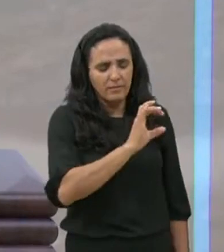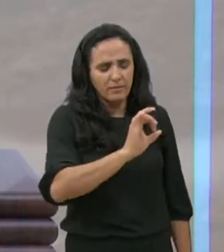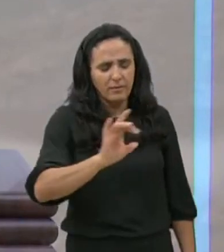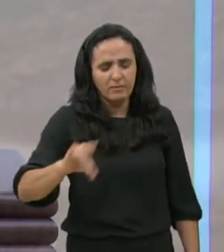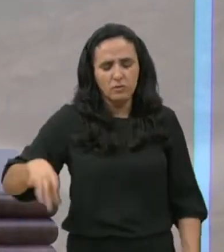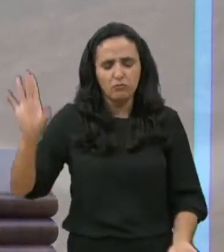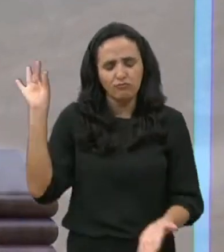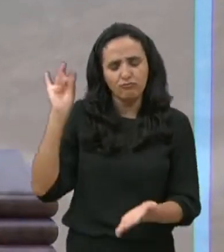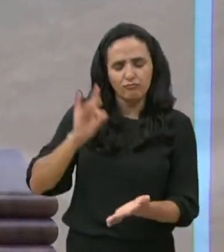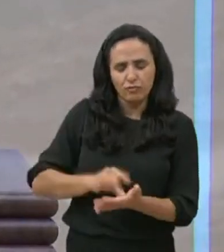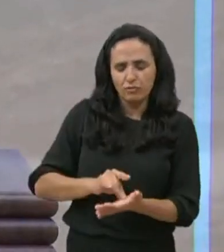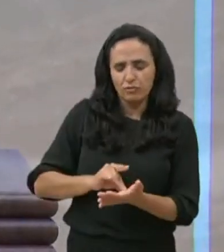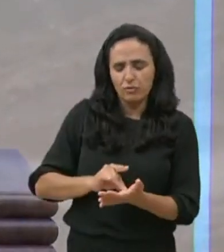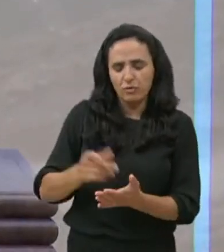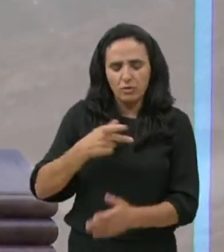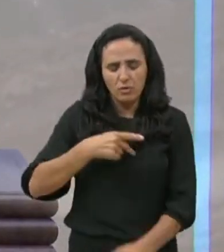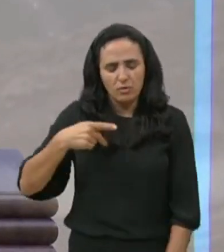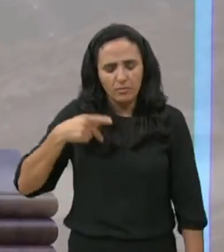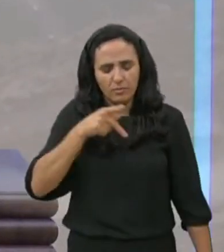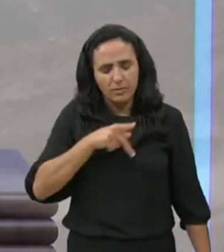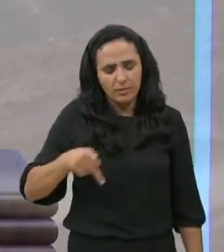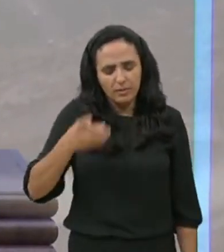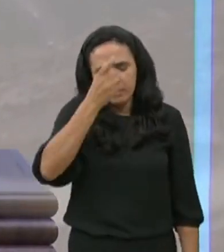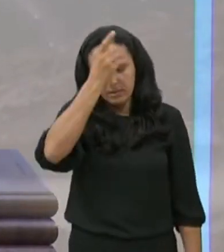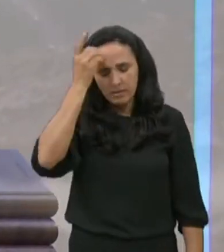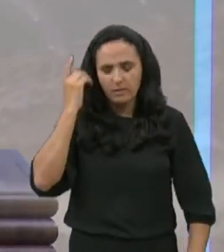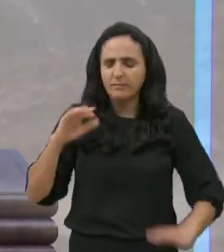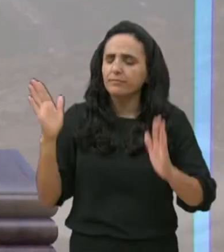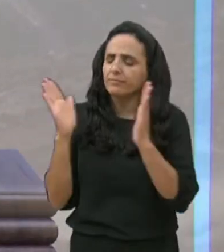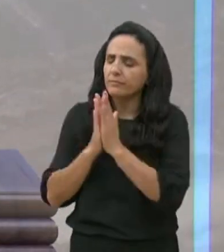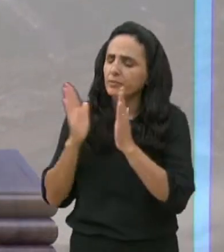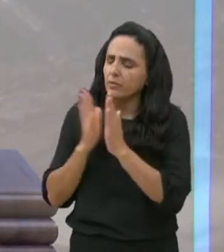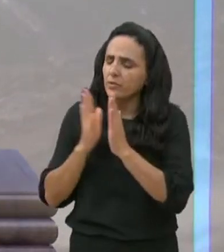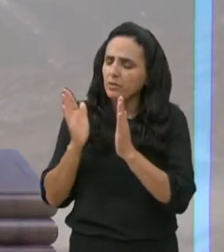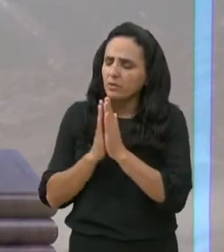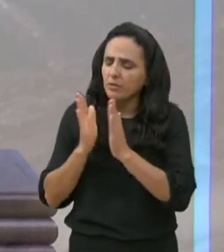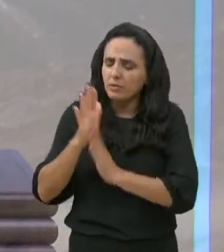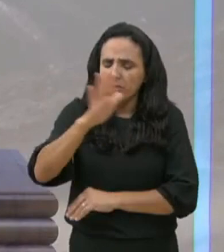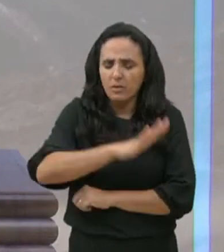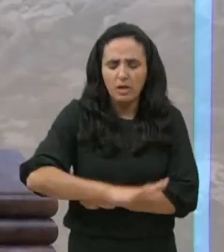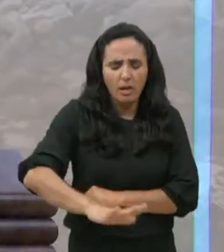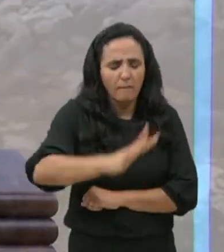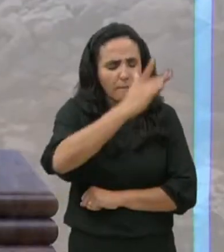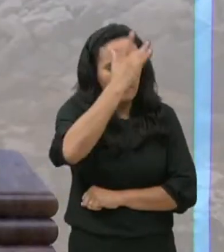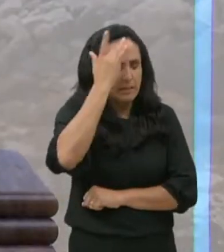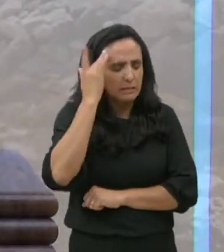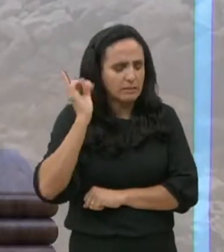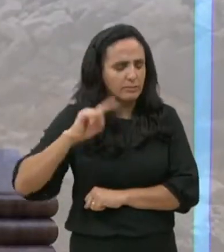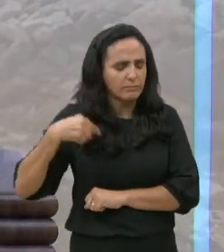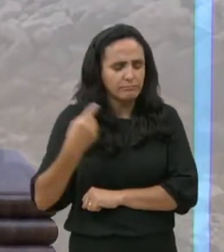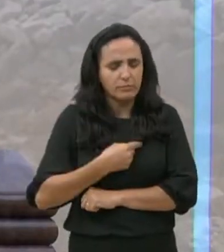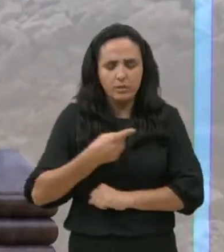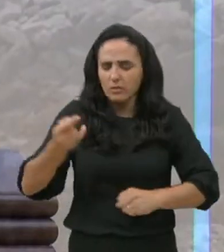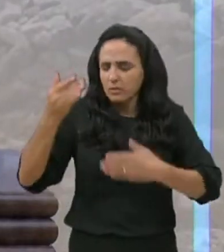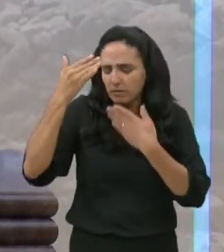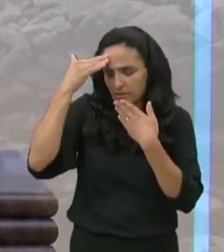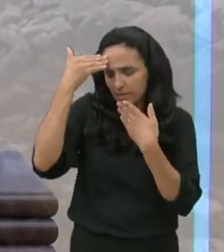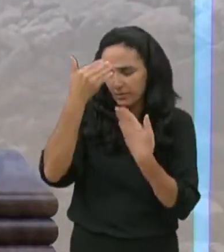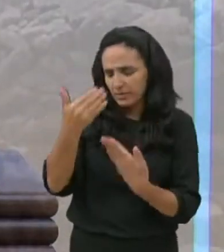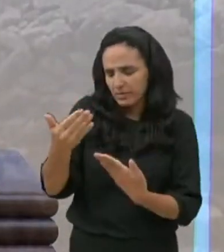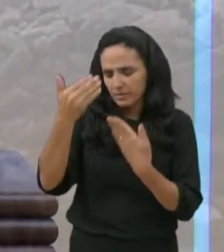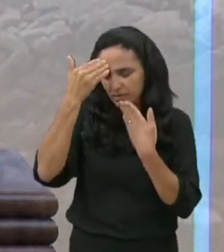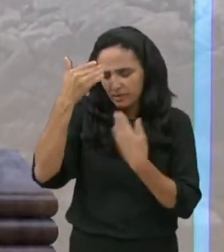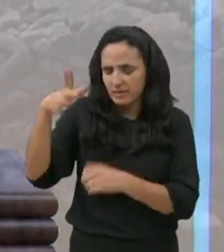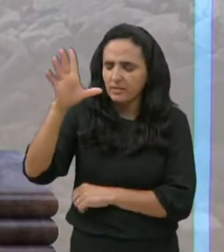pastor presidente, pastor Ailton, a sua esposa, a sua família, ó Deus, somos gratos a Ti, porque cada dia,